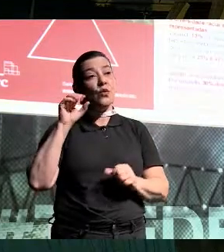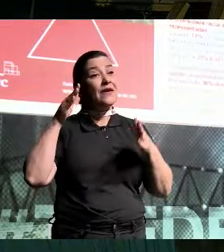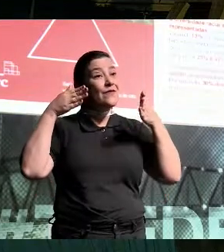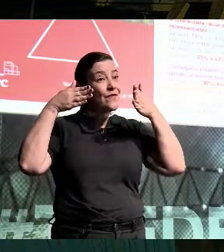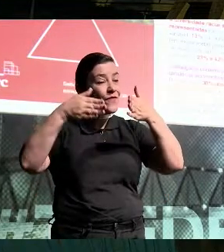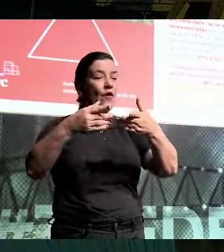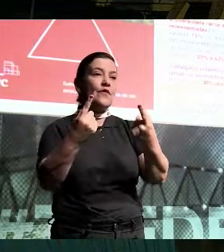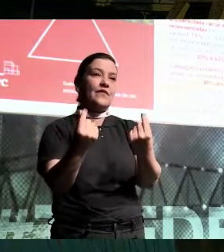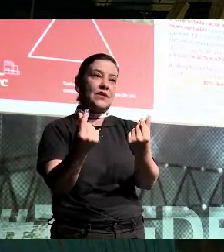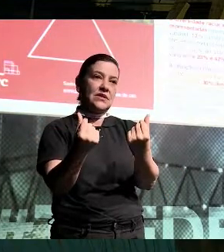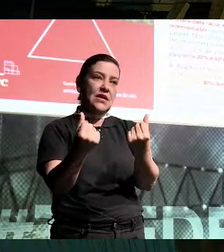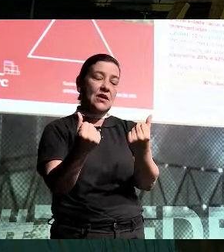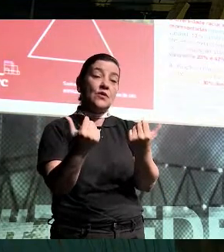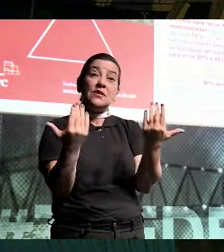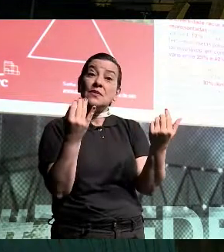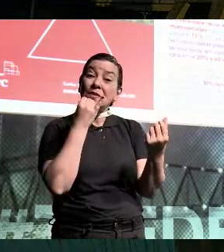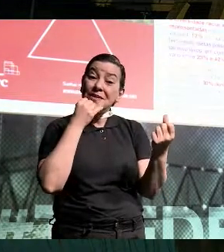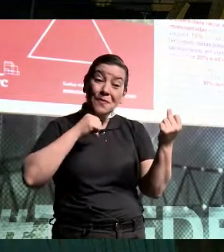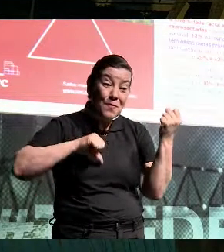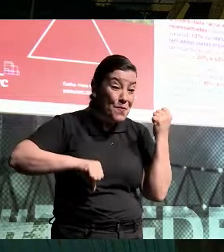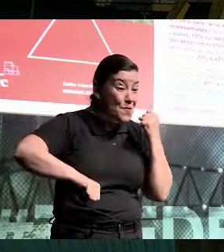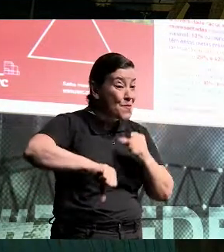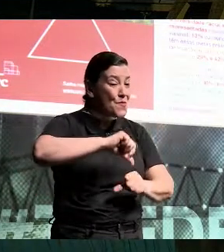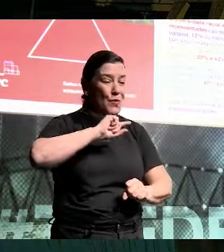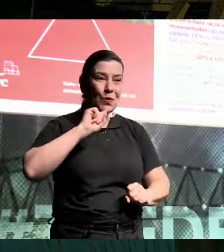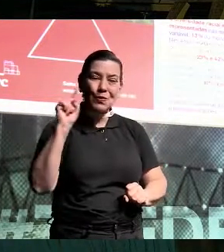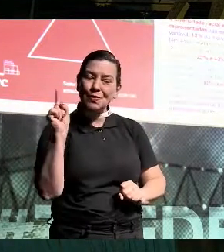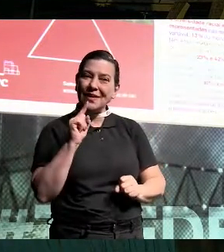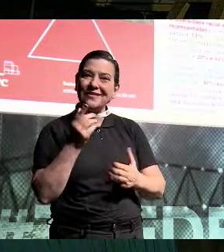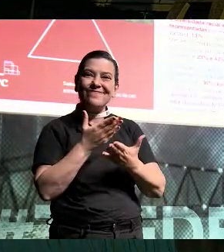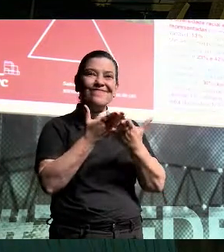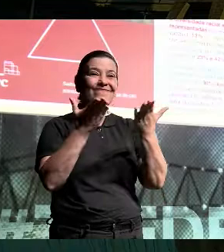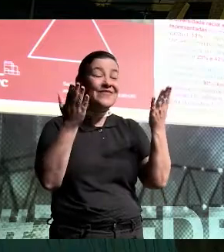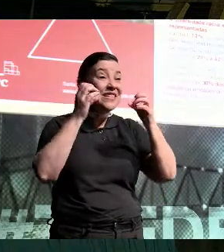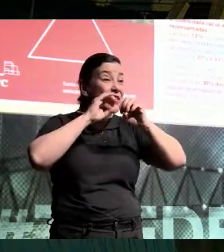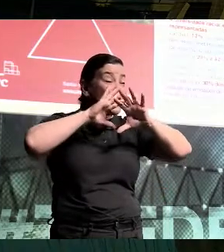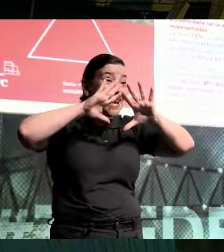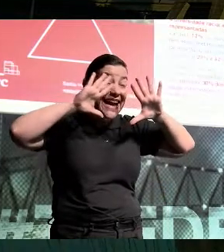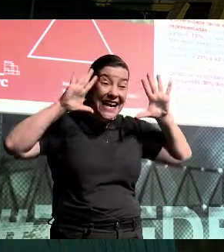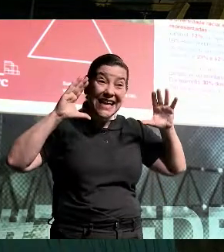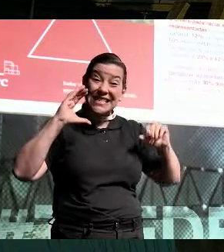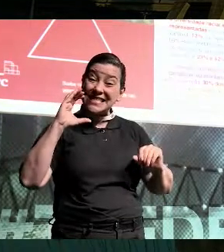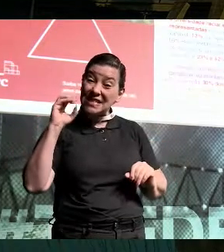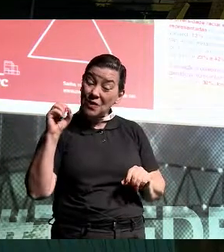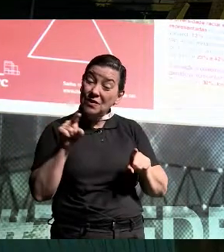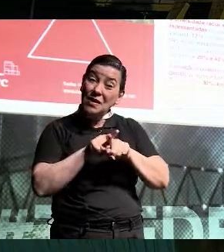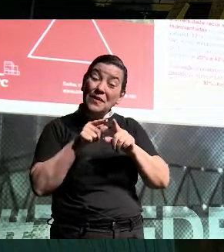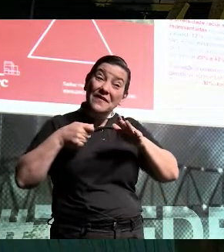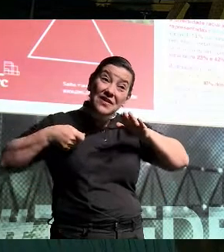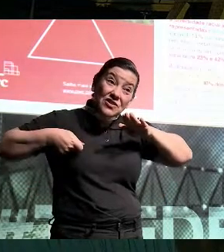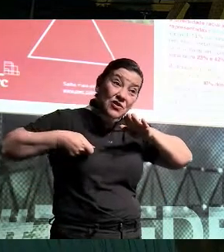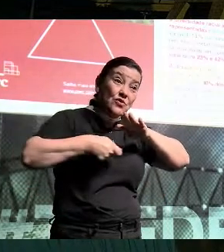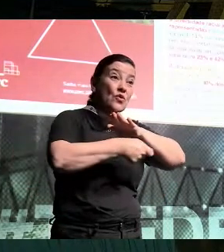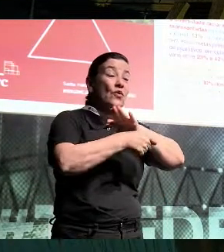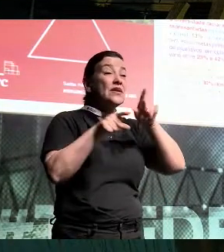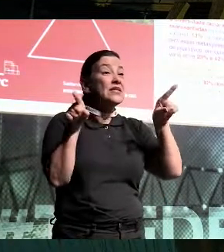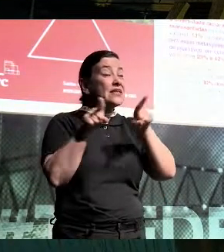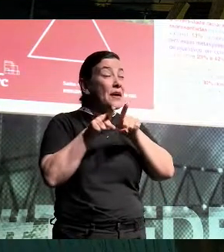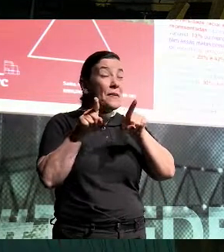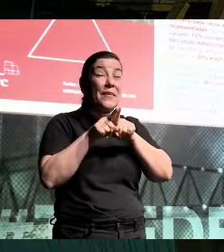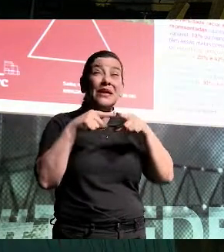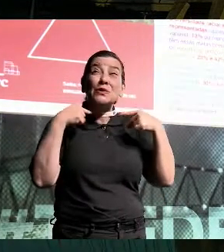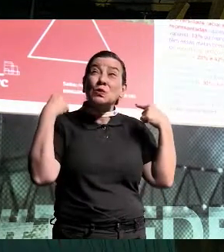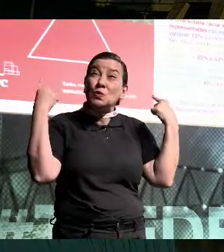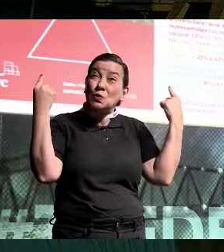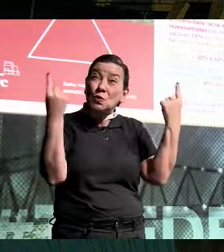financeiro. Se a gente não virar essa chavinha e não ficar claro para todos os CEOs e todos os investidores, e na verdade, todo mundo que